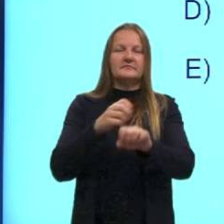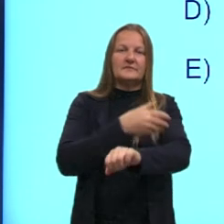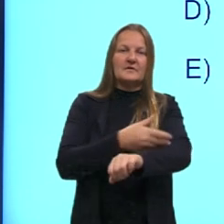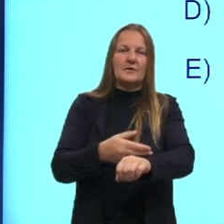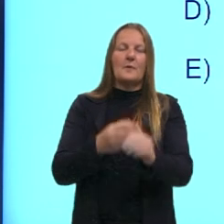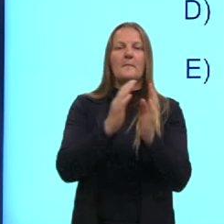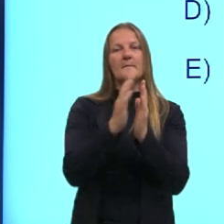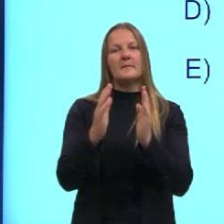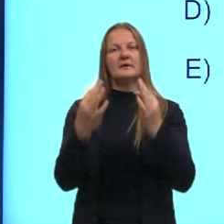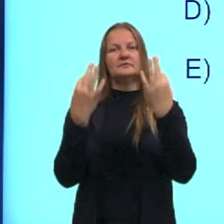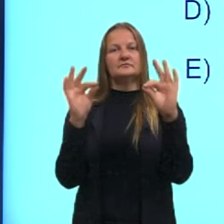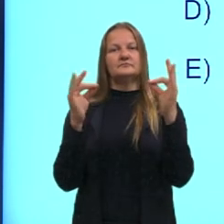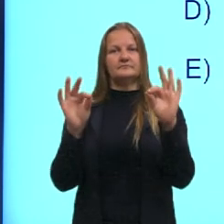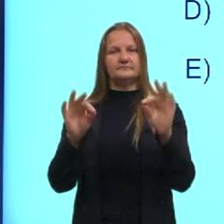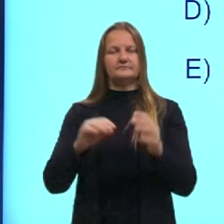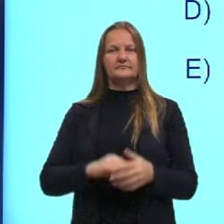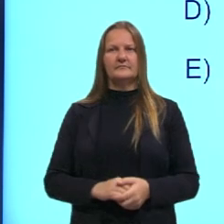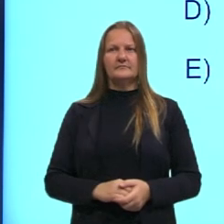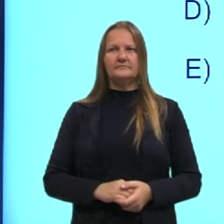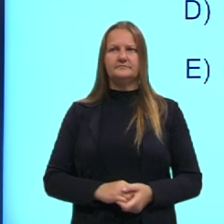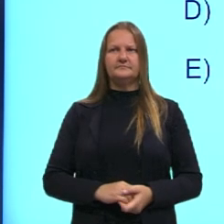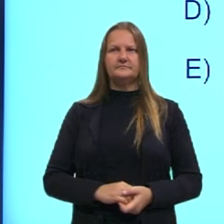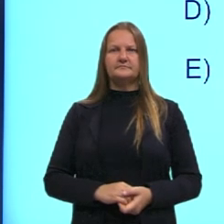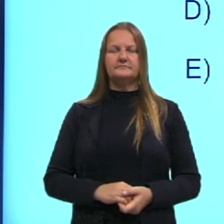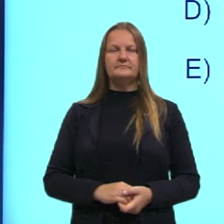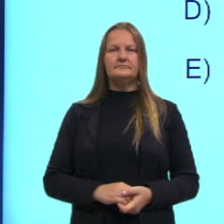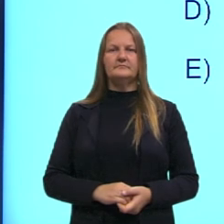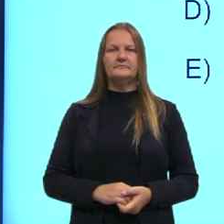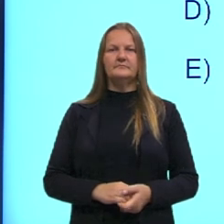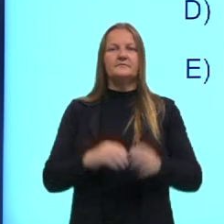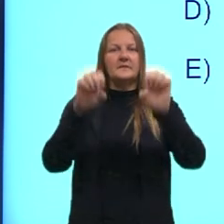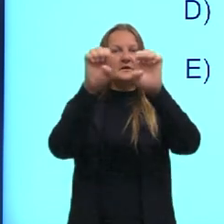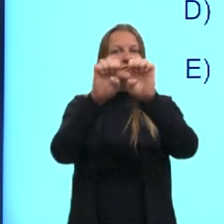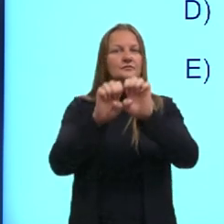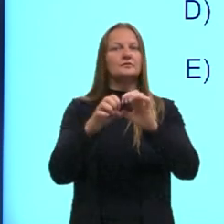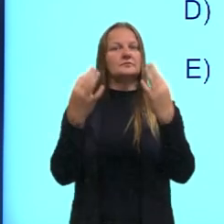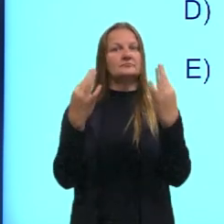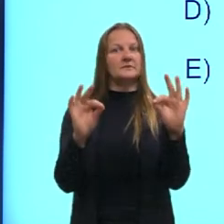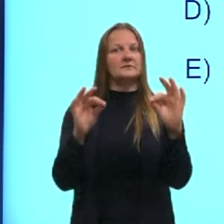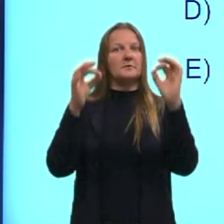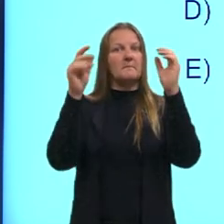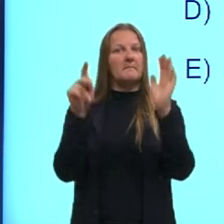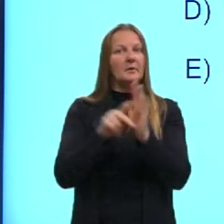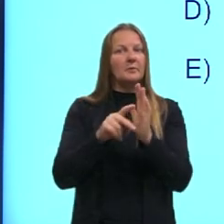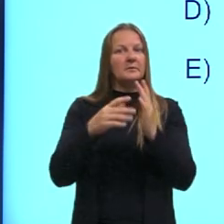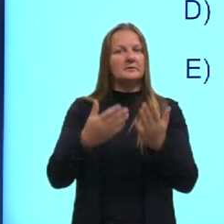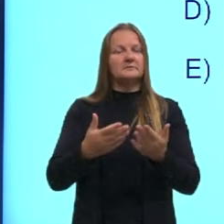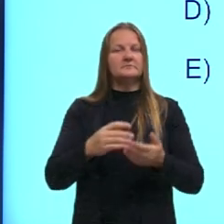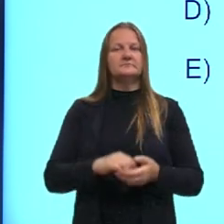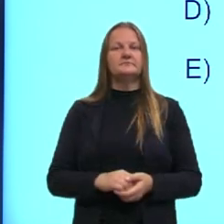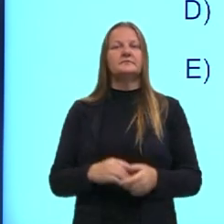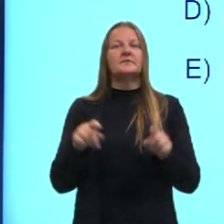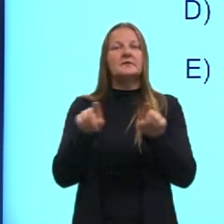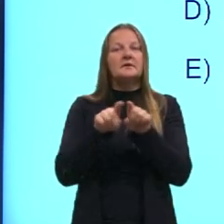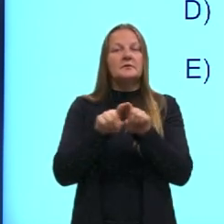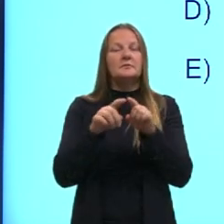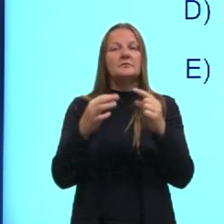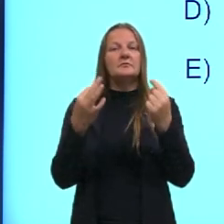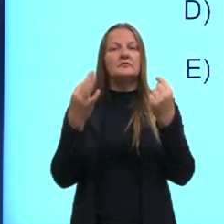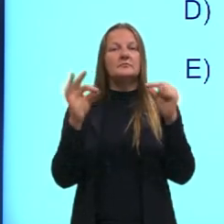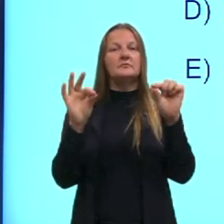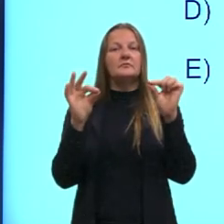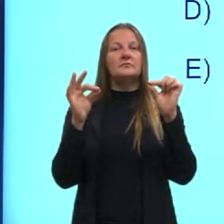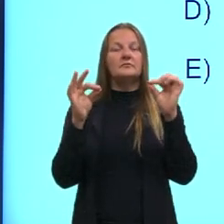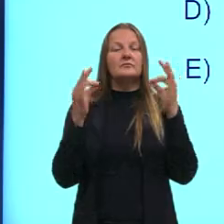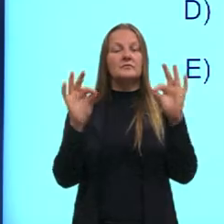paralelismo sintático ou seja uma repetição aí de estrutura sintática e também uma repetição de